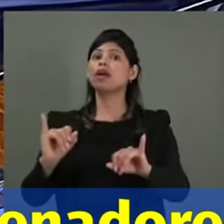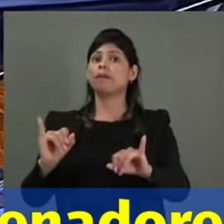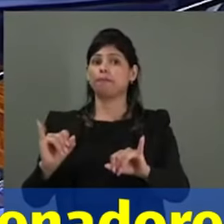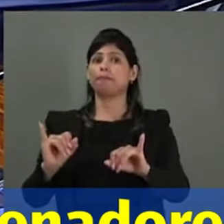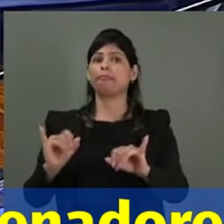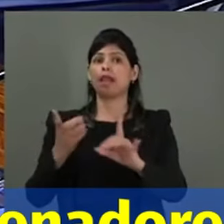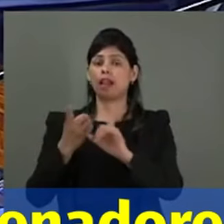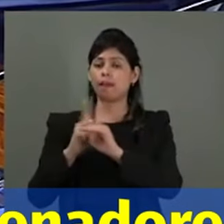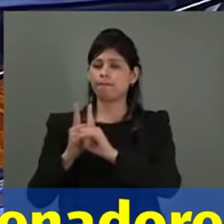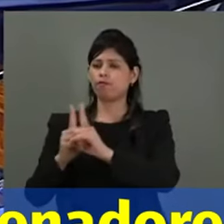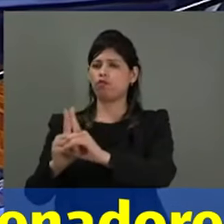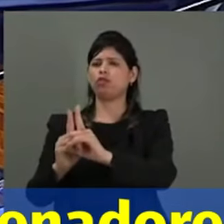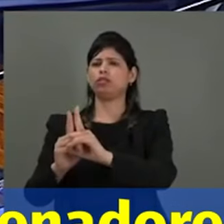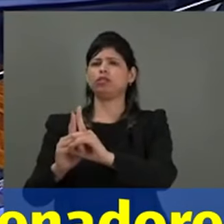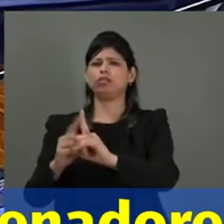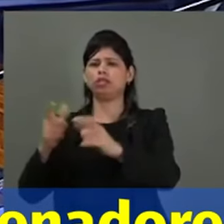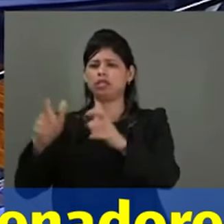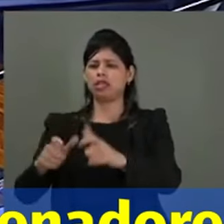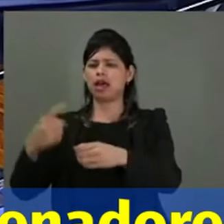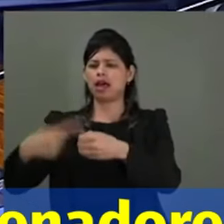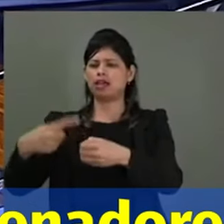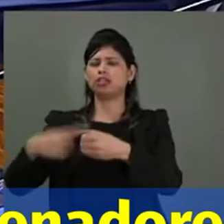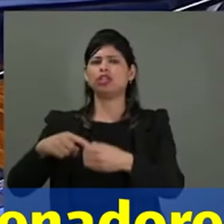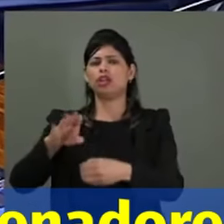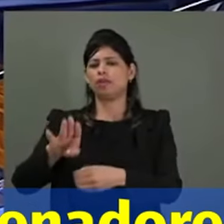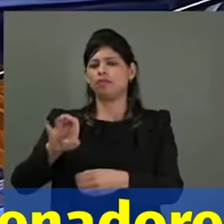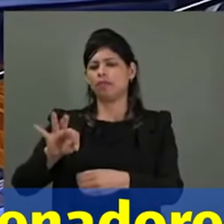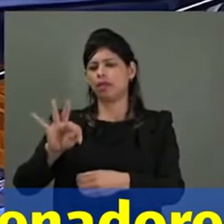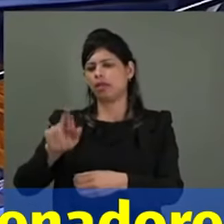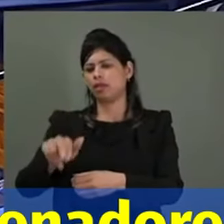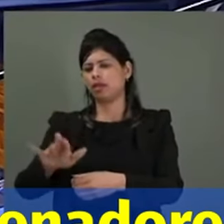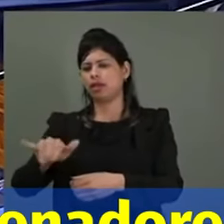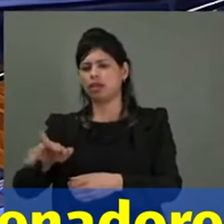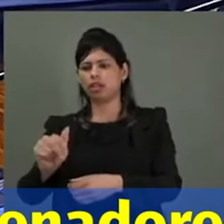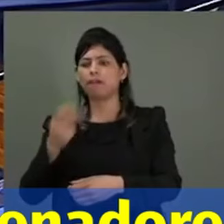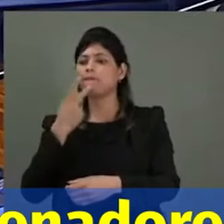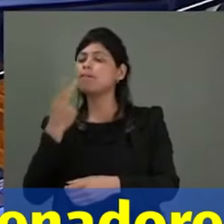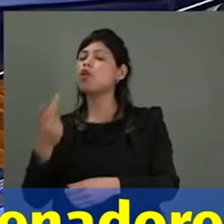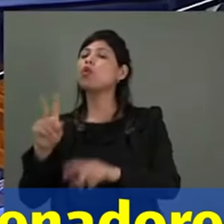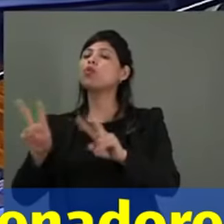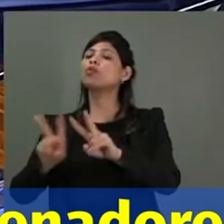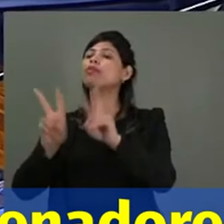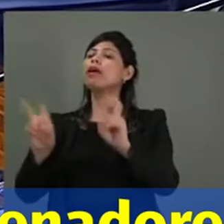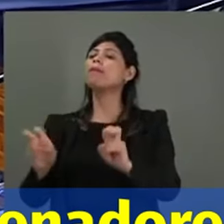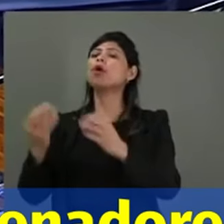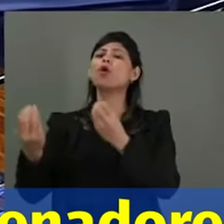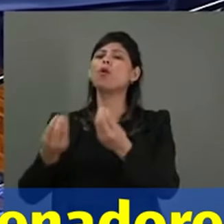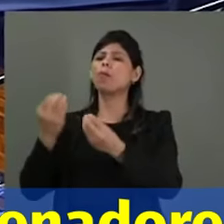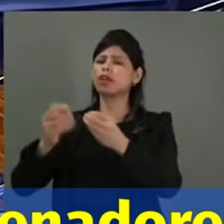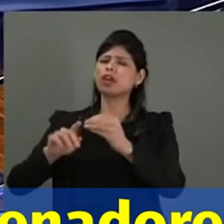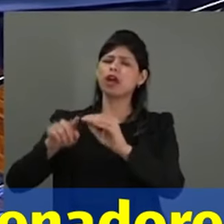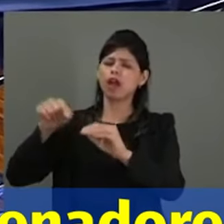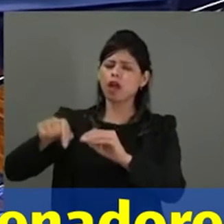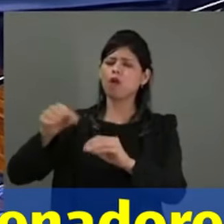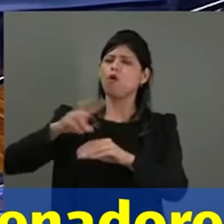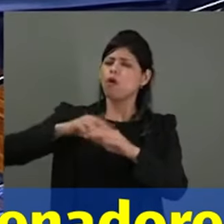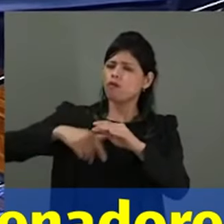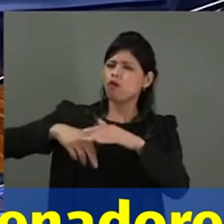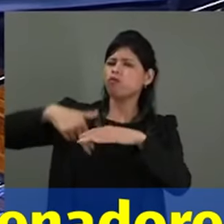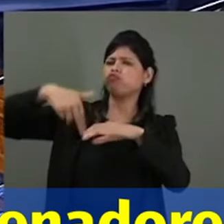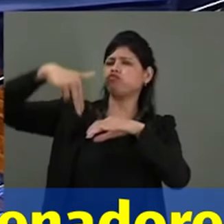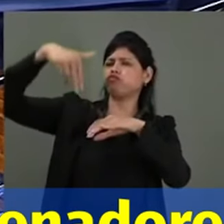chamado Betânia, e dizendo a eles que estava sendo assunto aos céus, mas que mandaria um consolador